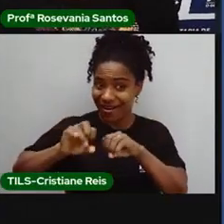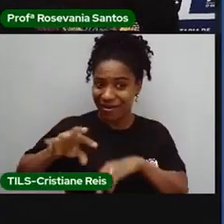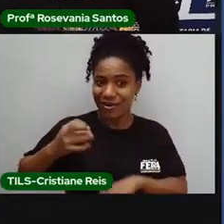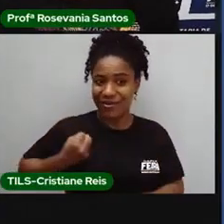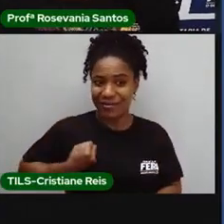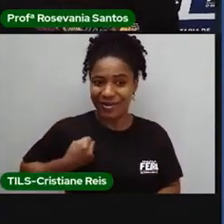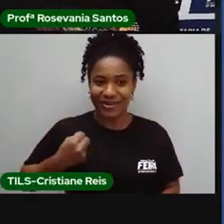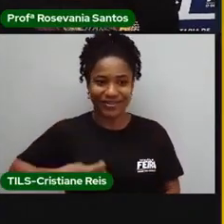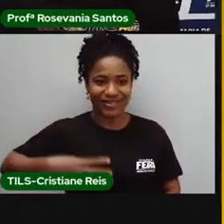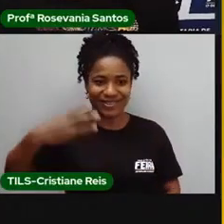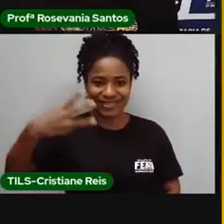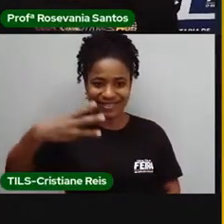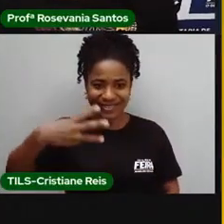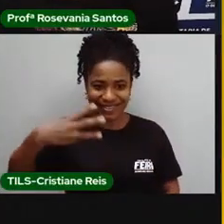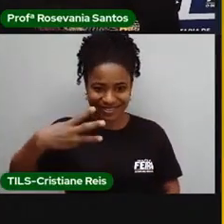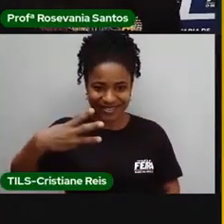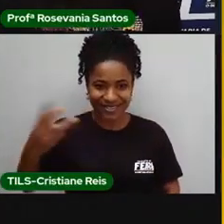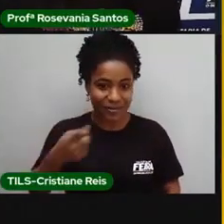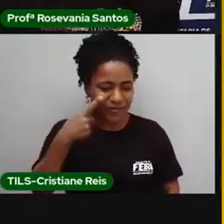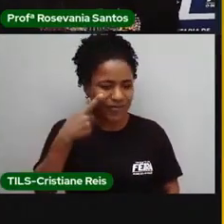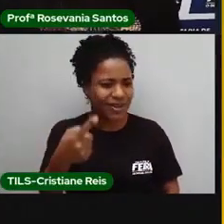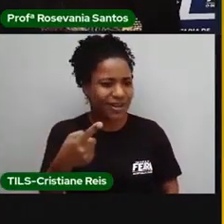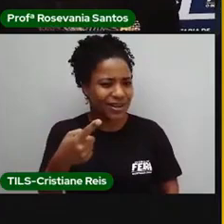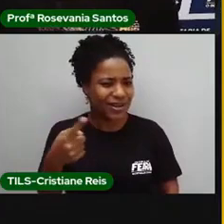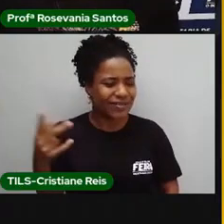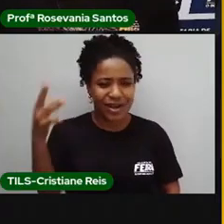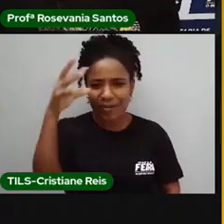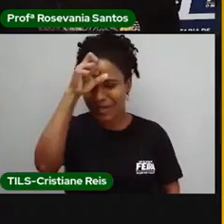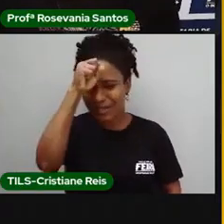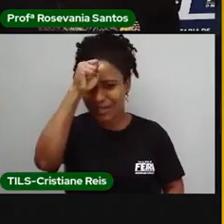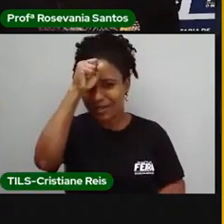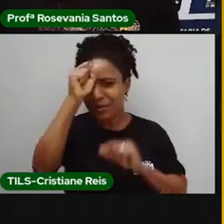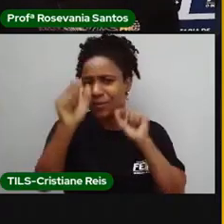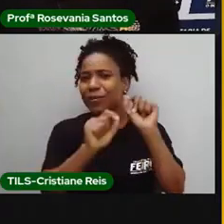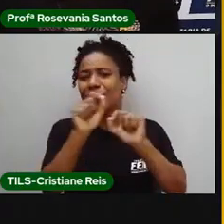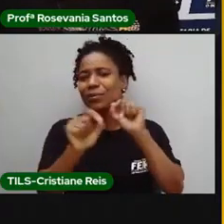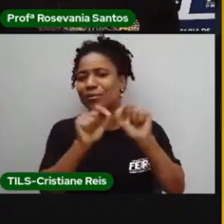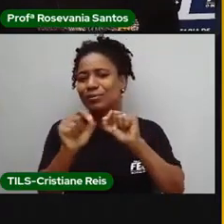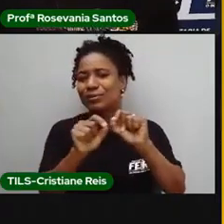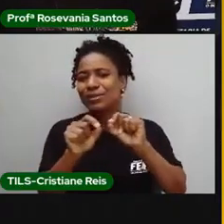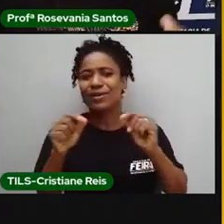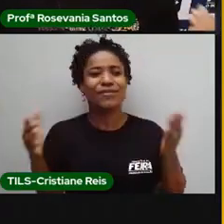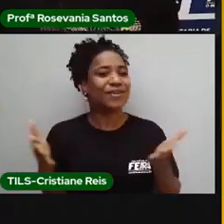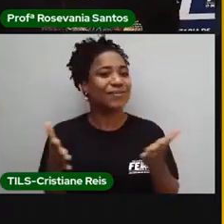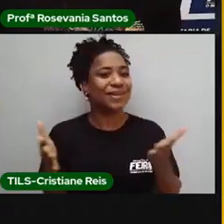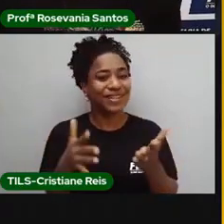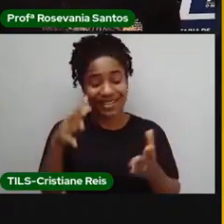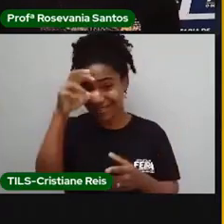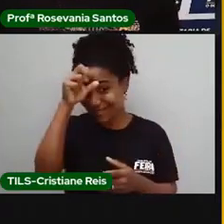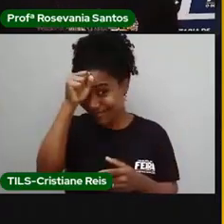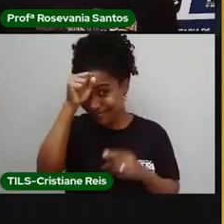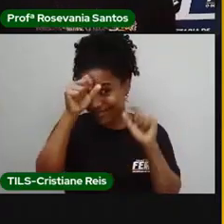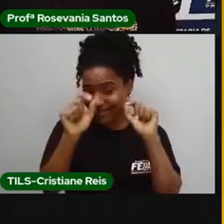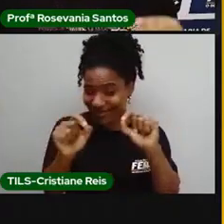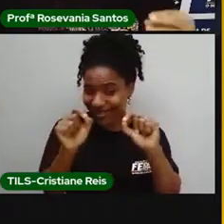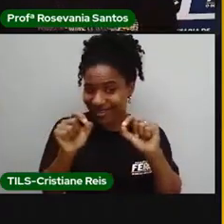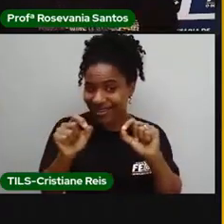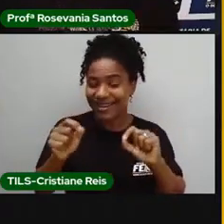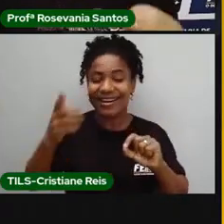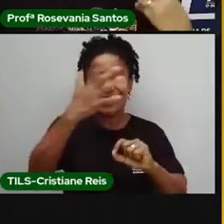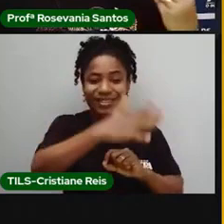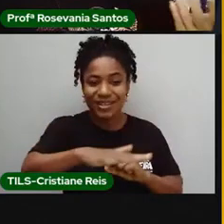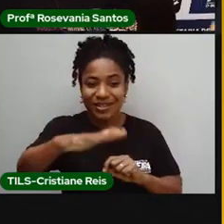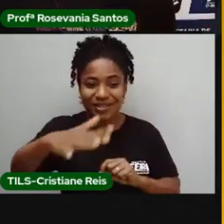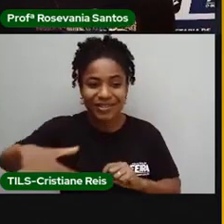estudar na aula de hoje? O que será que eu vou estudar, né, na aula de hoje? Nós já estudamos as paisagens, nós